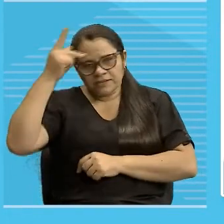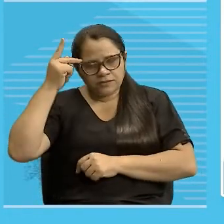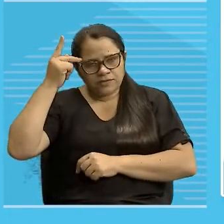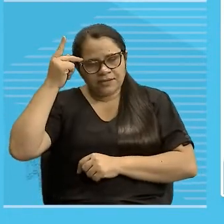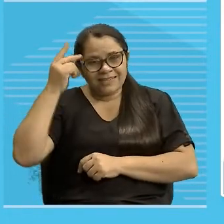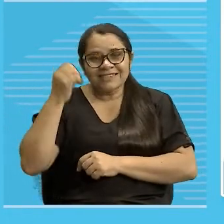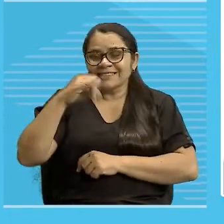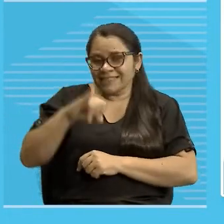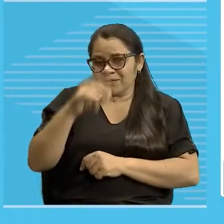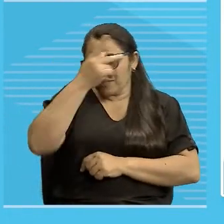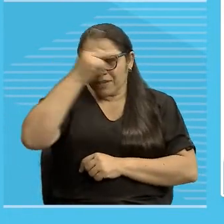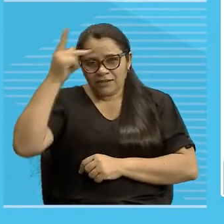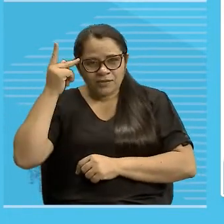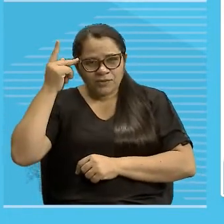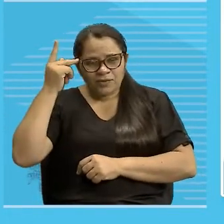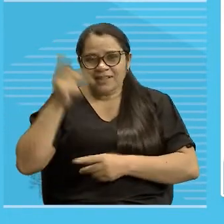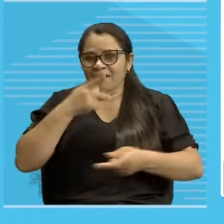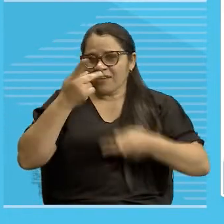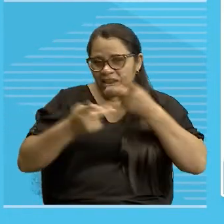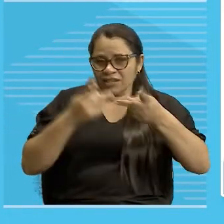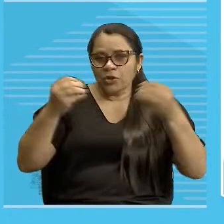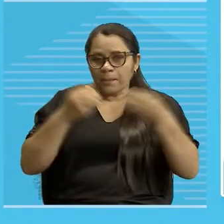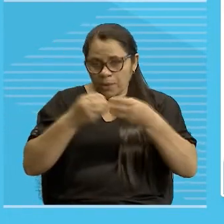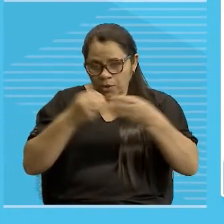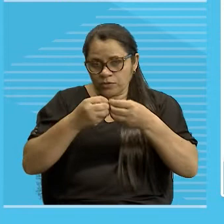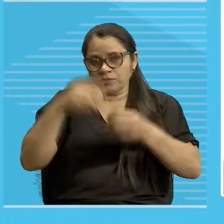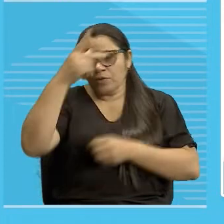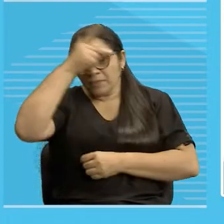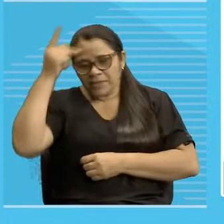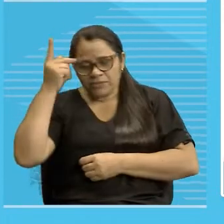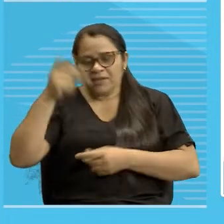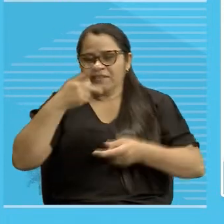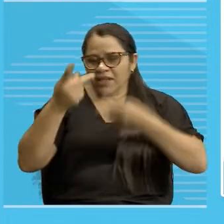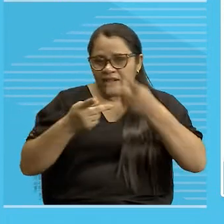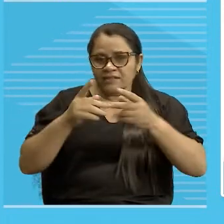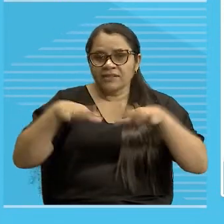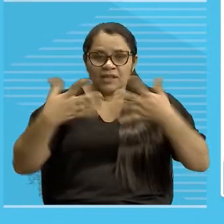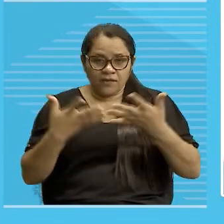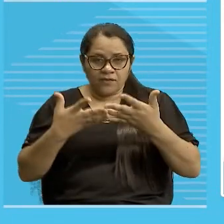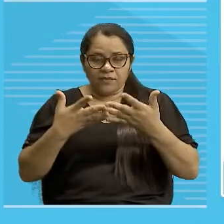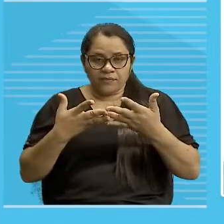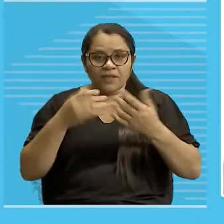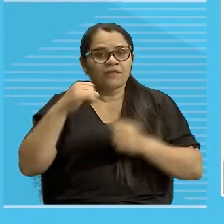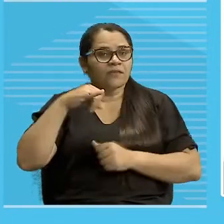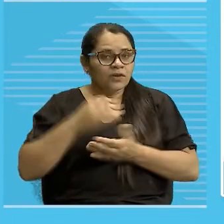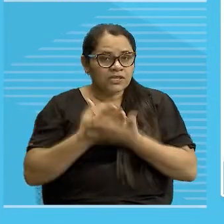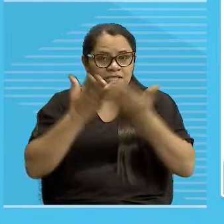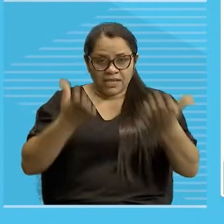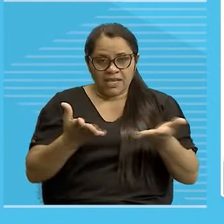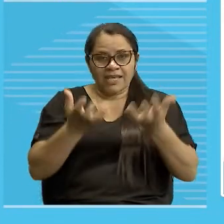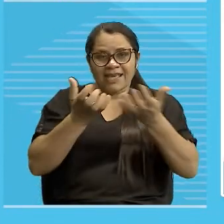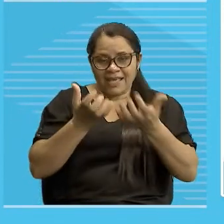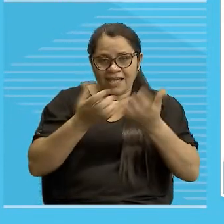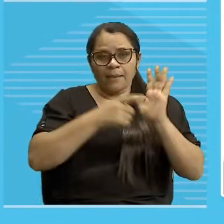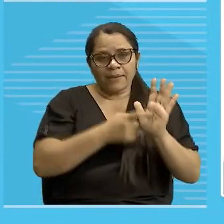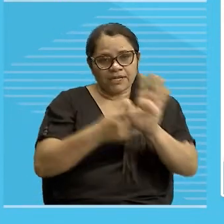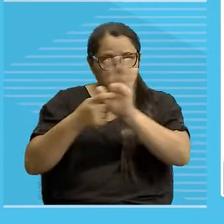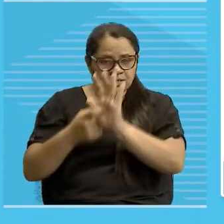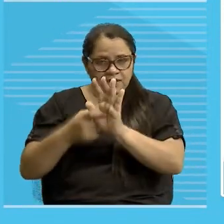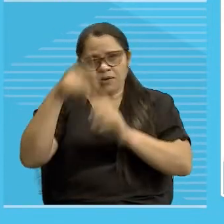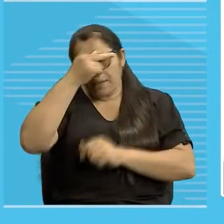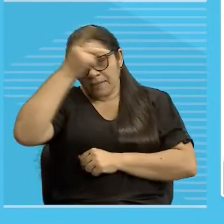pessoa estiver próxima de você e você quiser apresentá-la para alguém, você vai dizer assim, esta é minha melhor amiga, esta, Júlia,